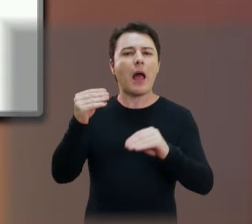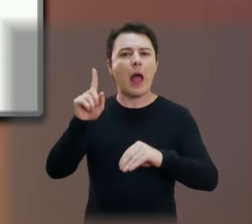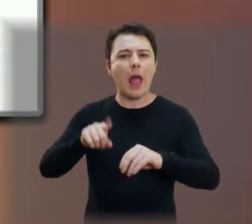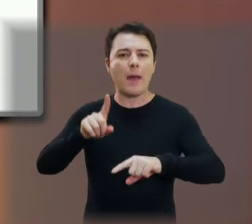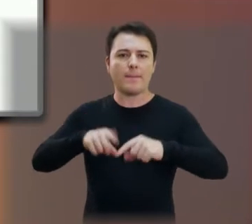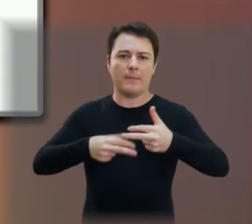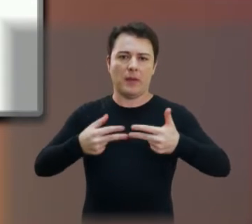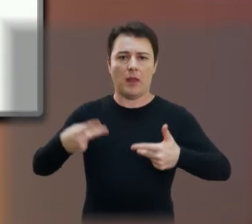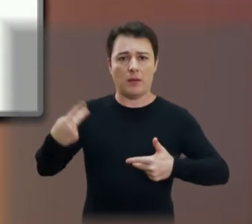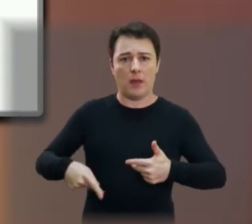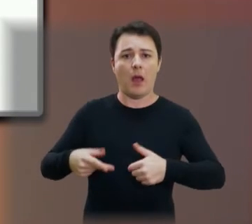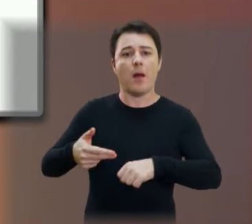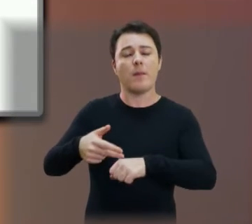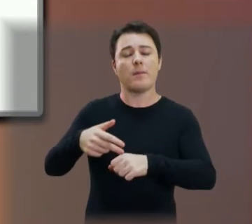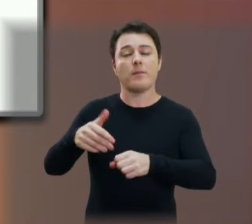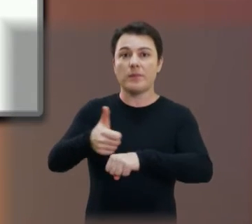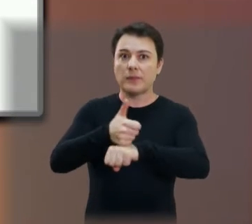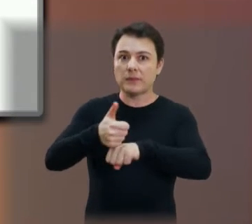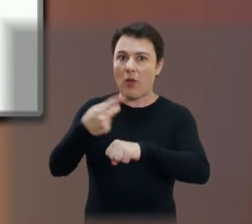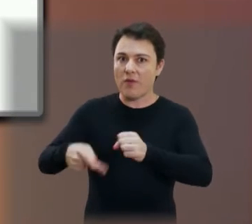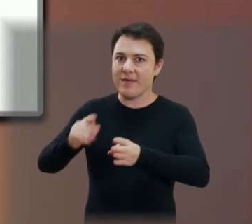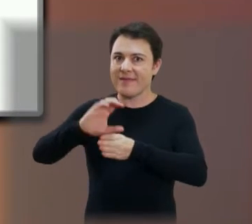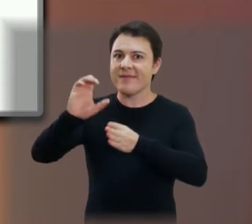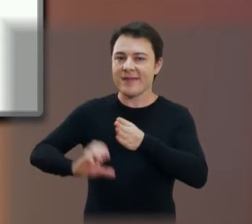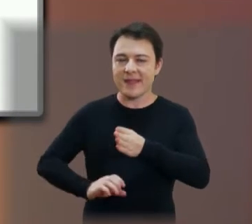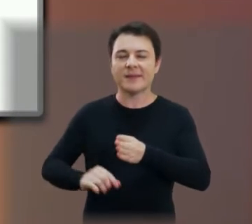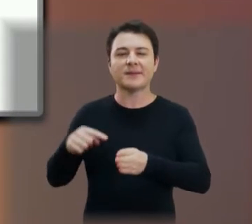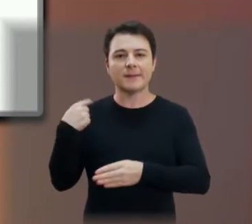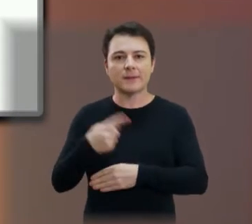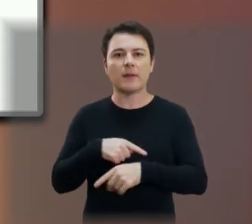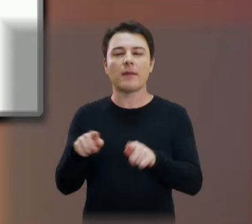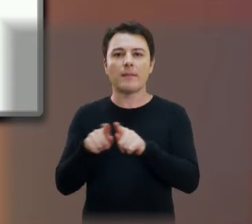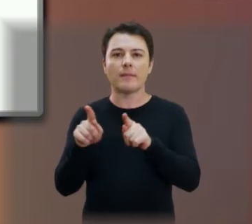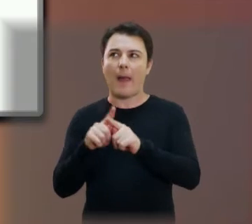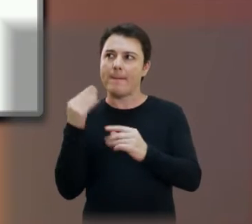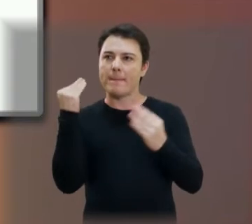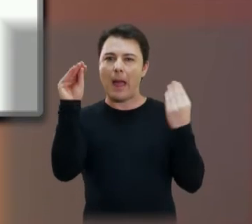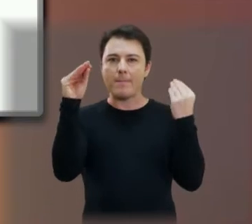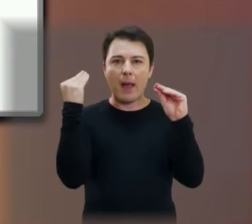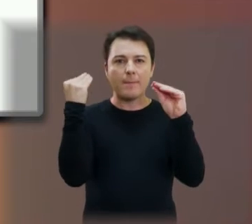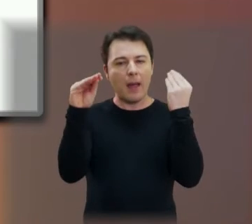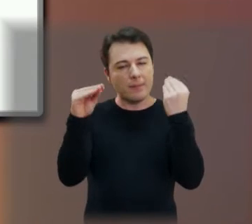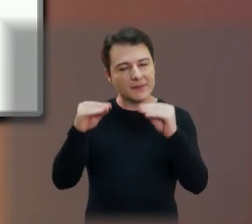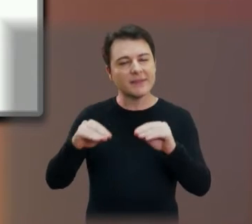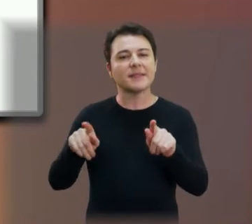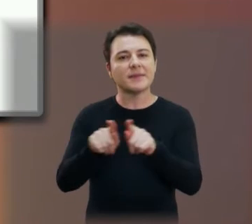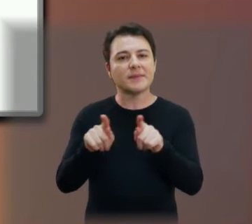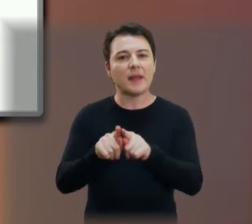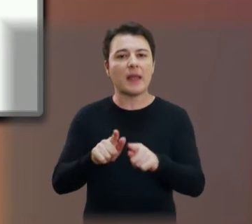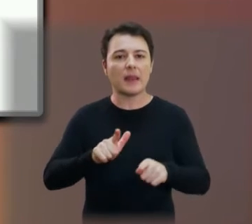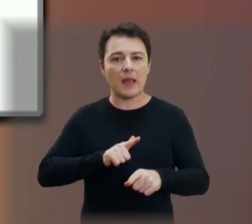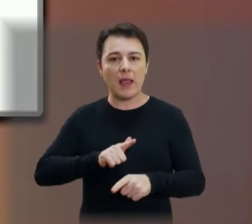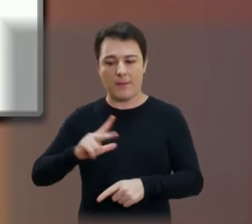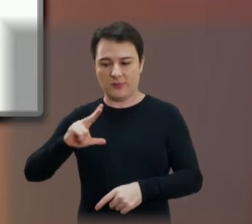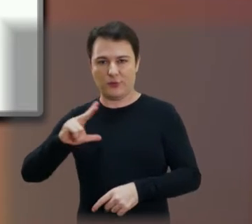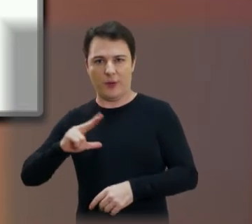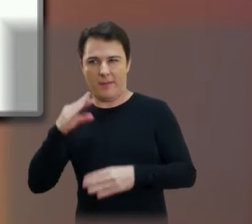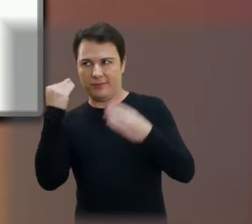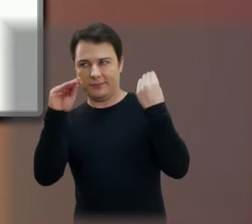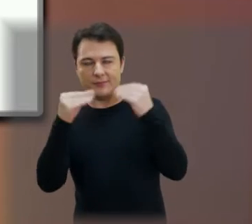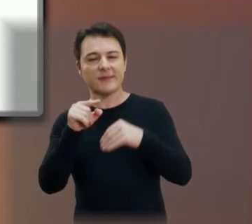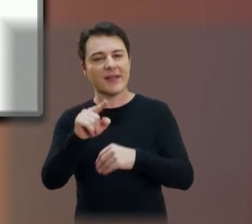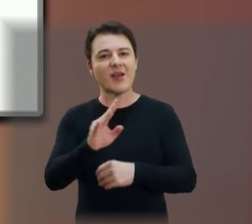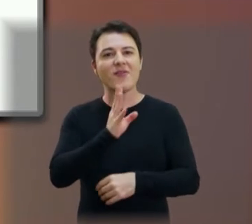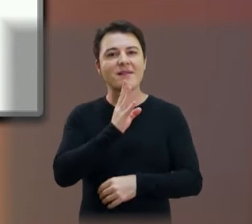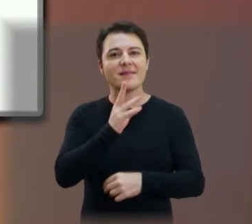pelos profissionais da Câmara e nós alimentamos também com matérias nossas. Quem quiser conhecer o nosso site, nós